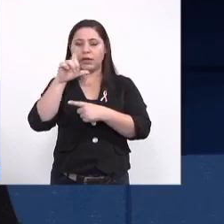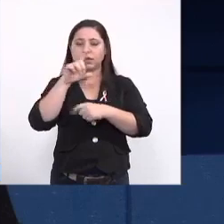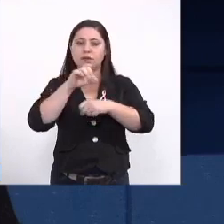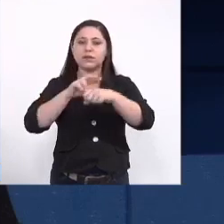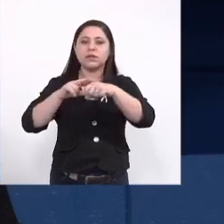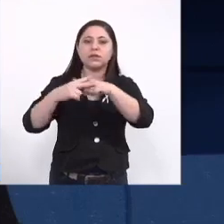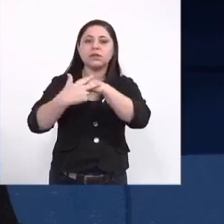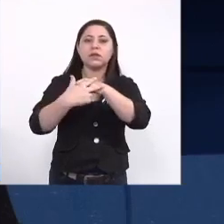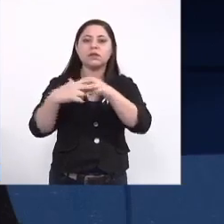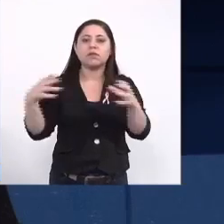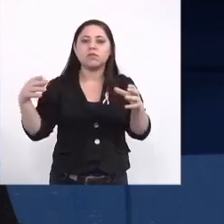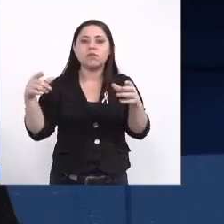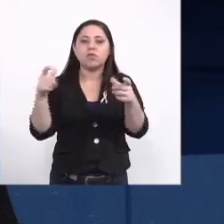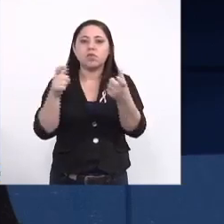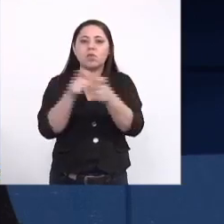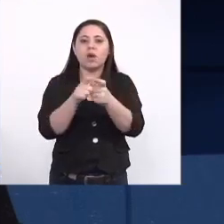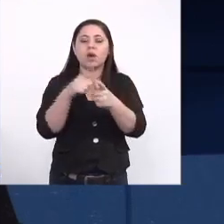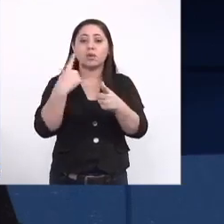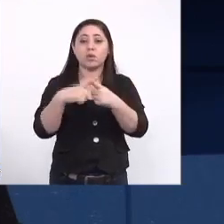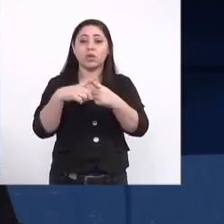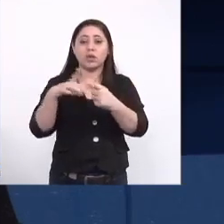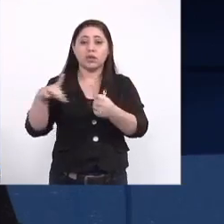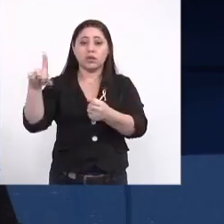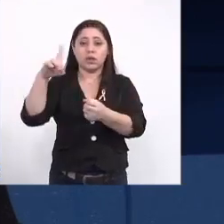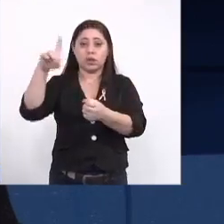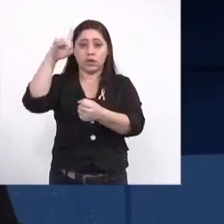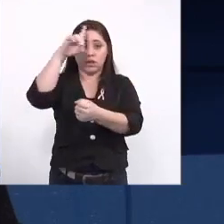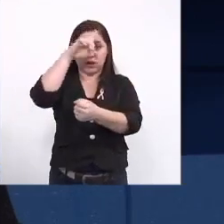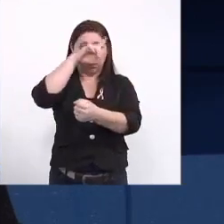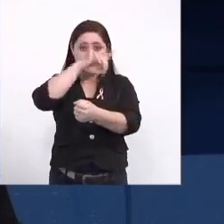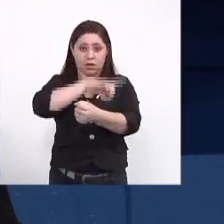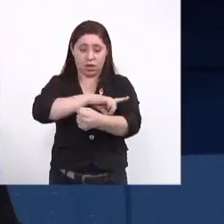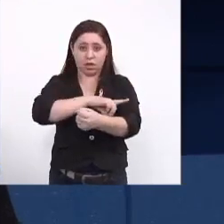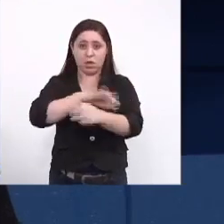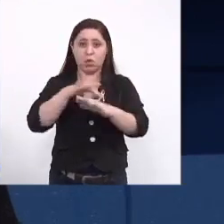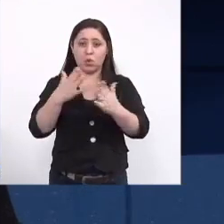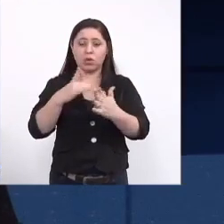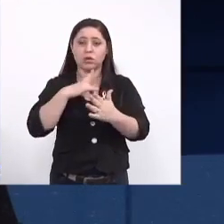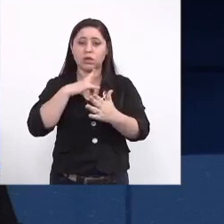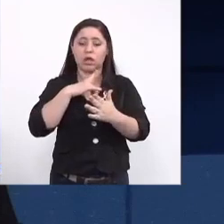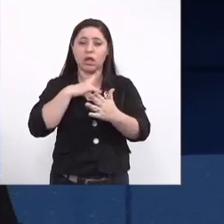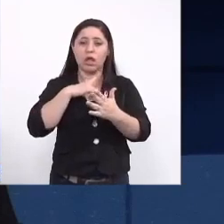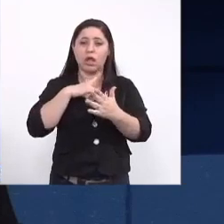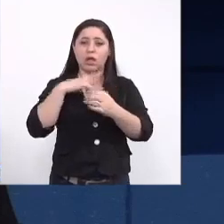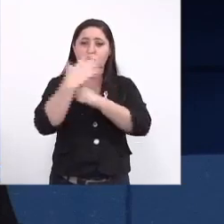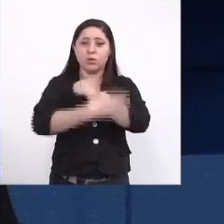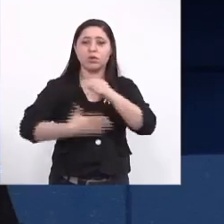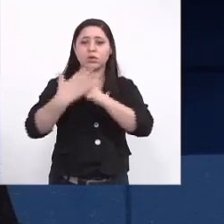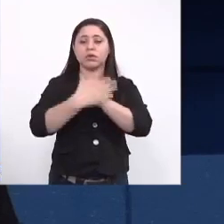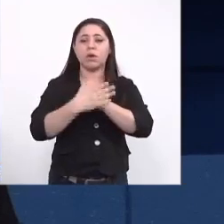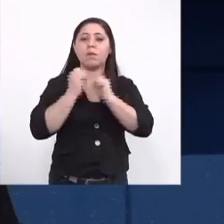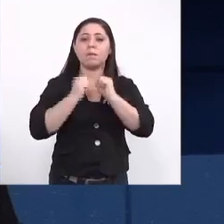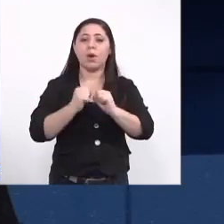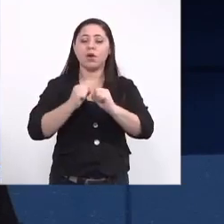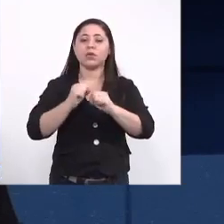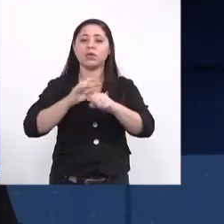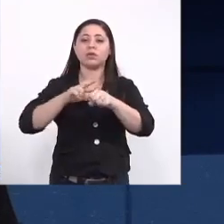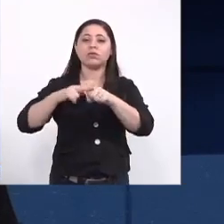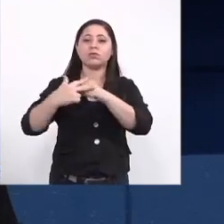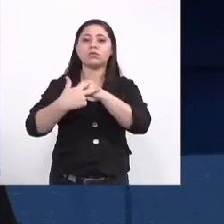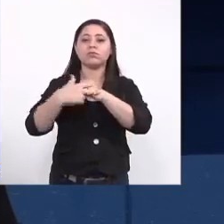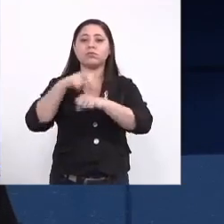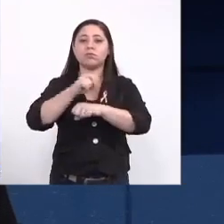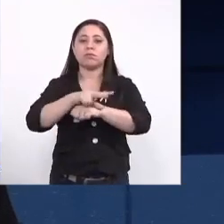magnitude porque acredita-se que a dengue que a imunidade conferida pelo vírus a dengue possa conferir proteção à Zika também